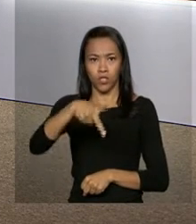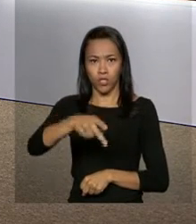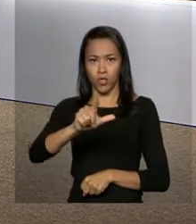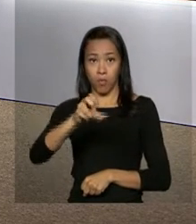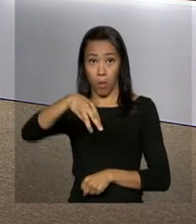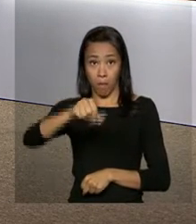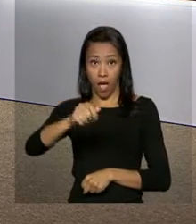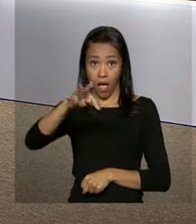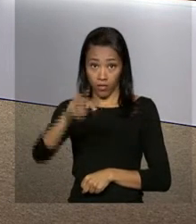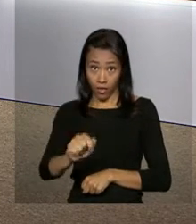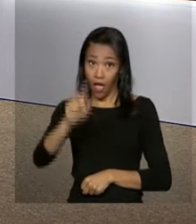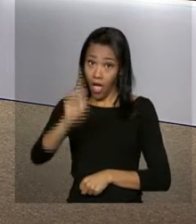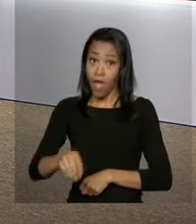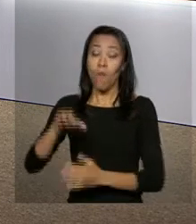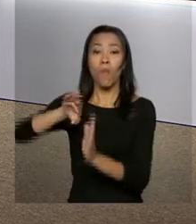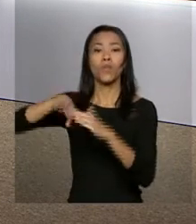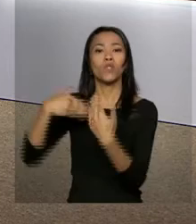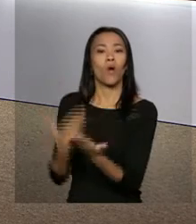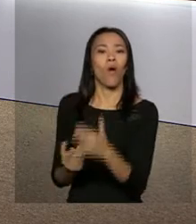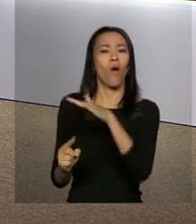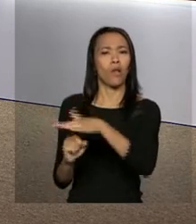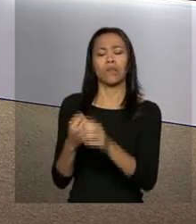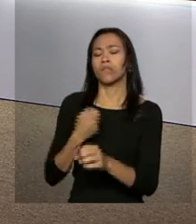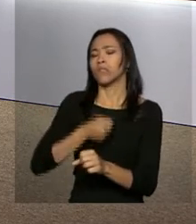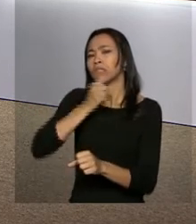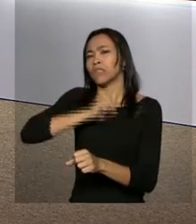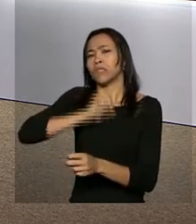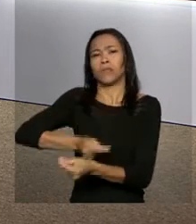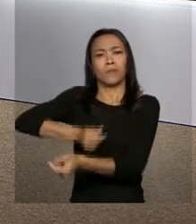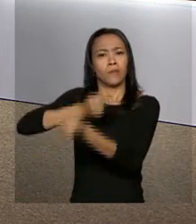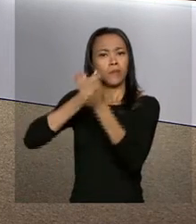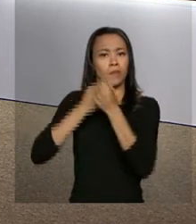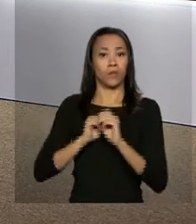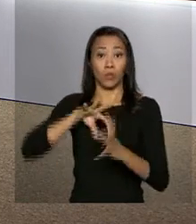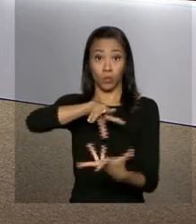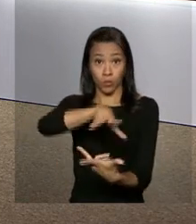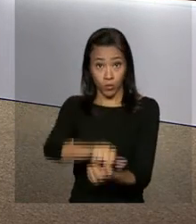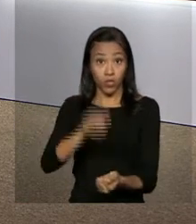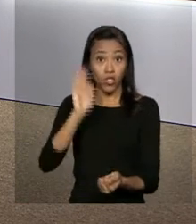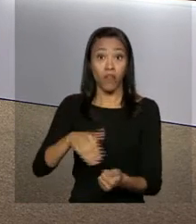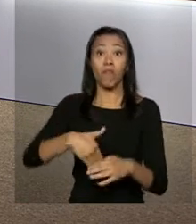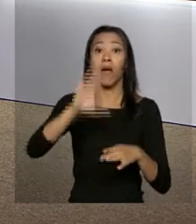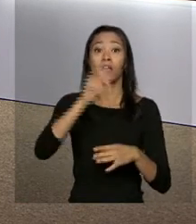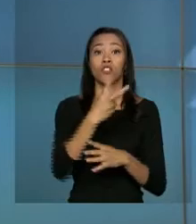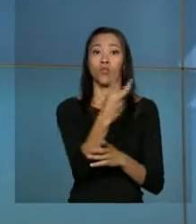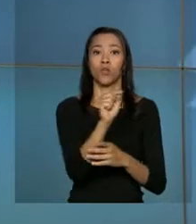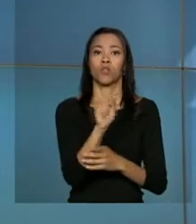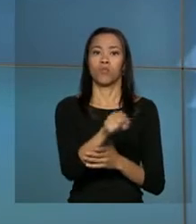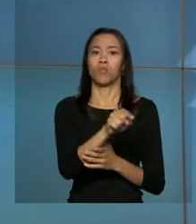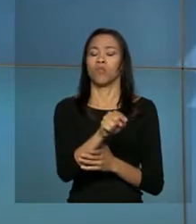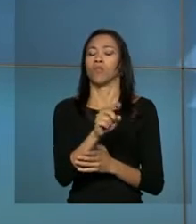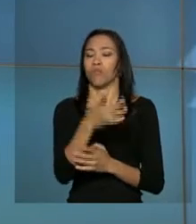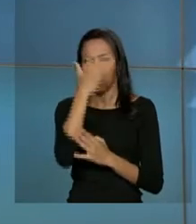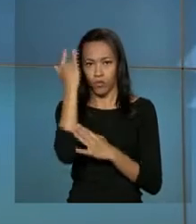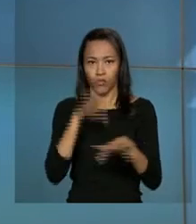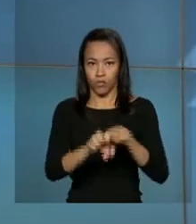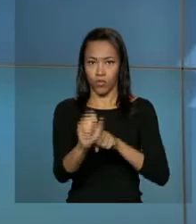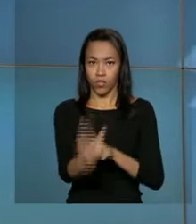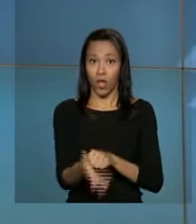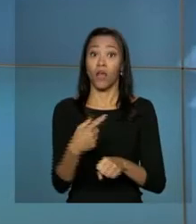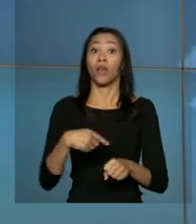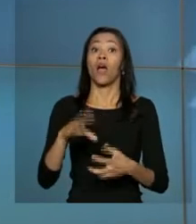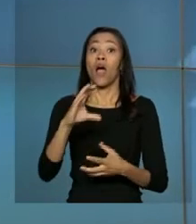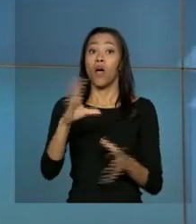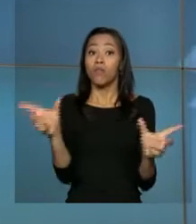O Instituto é uma das escolas diplomáticas mais antigas do mundo e já formou mais de 2.000 diplomatas. O diretor-geral da Organização